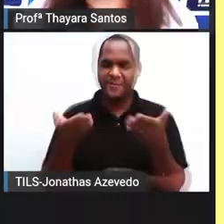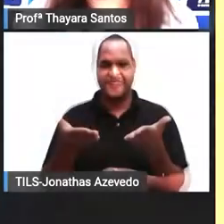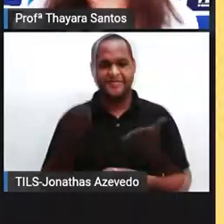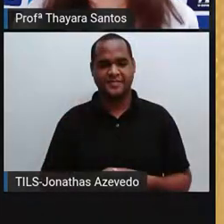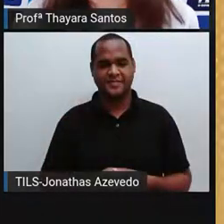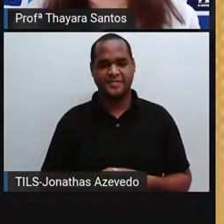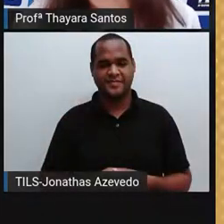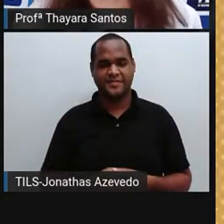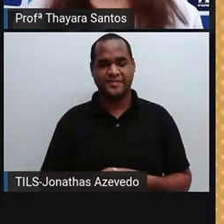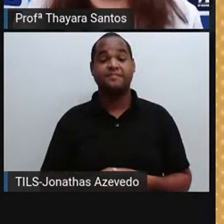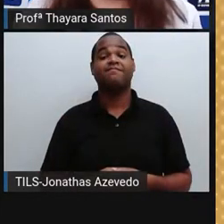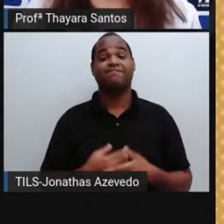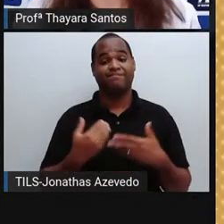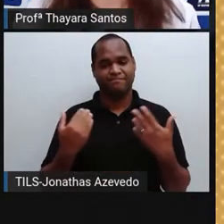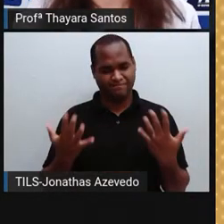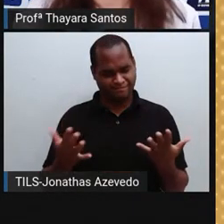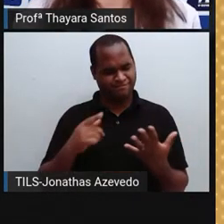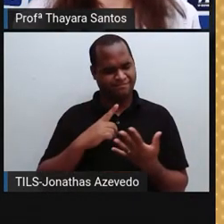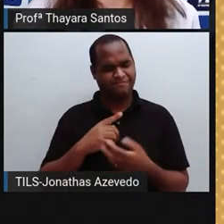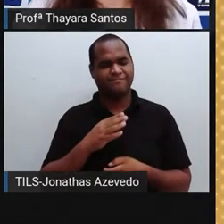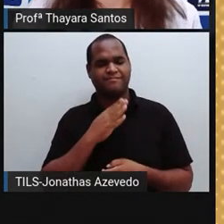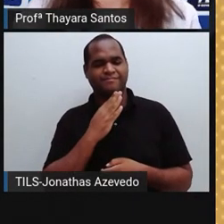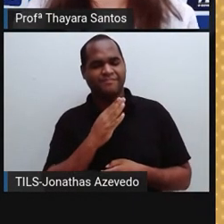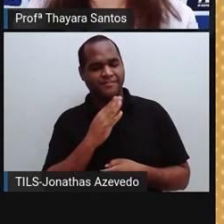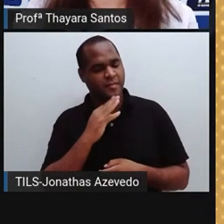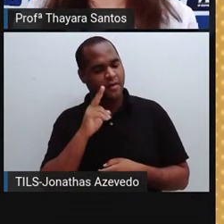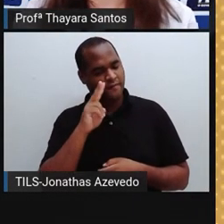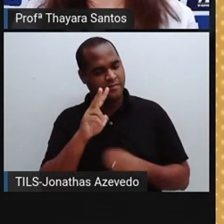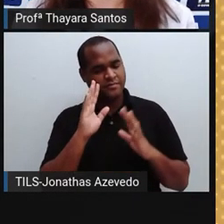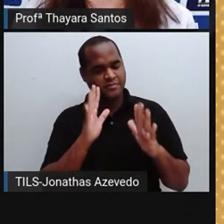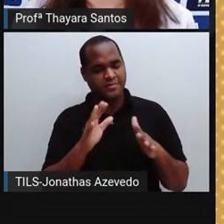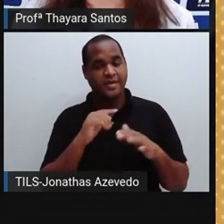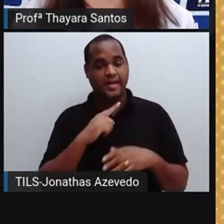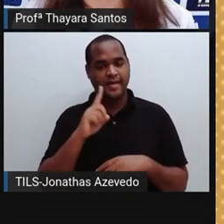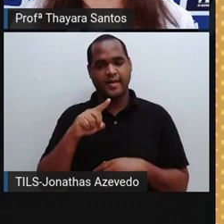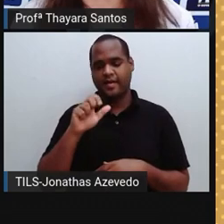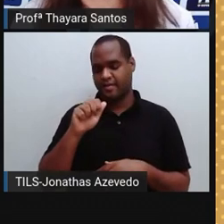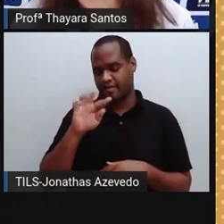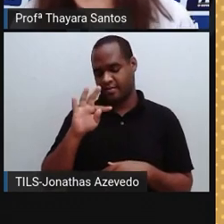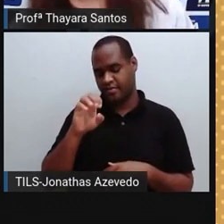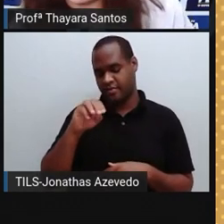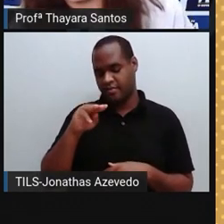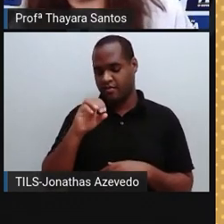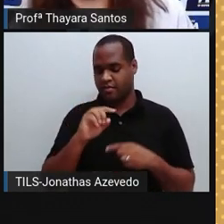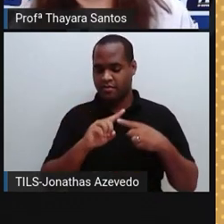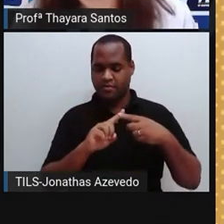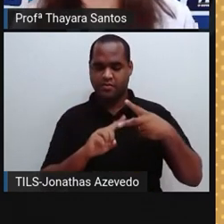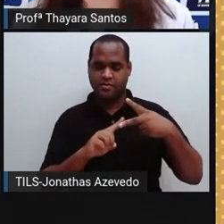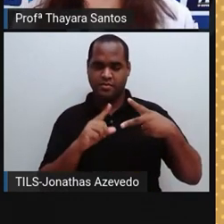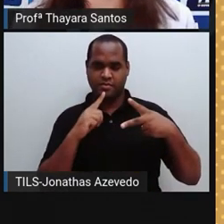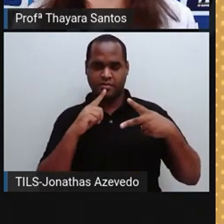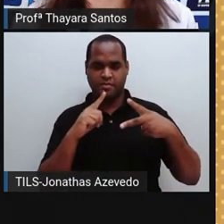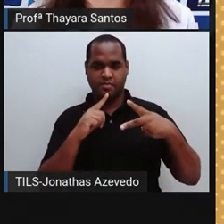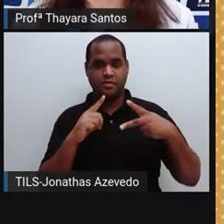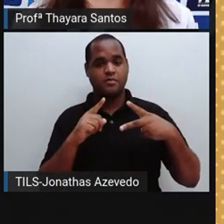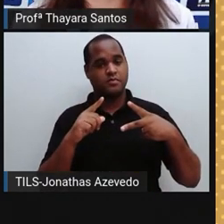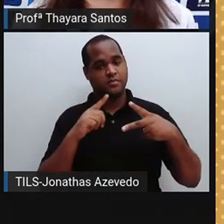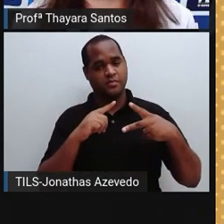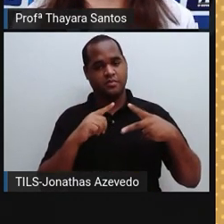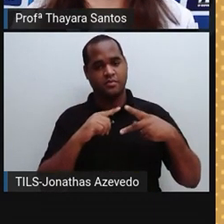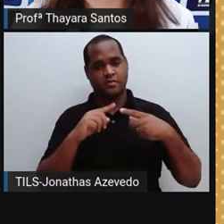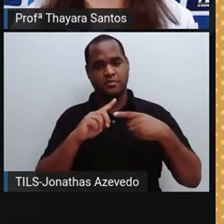ciência. Então, como a gente já viu, os átomos são constituídos por duas partes. A gente tem a